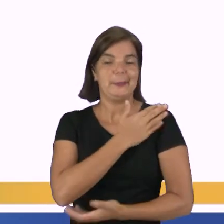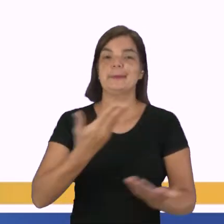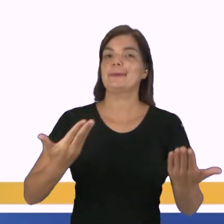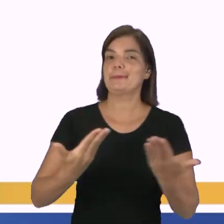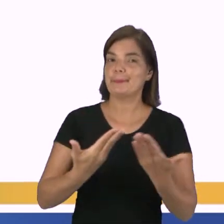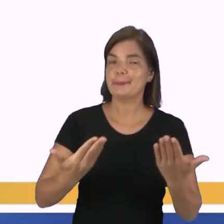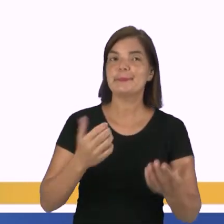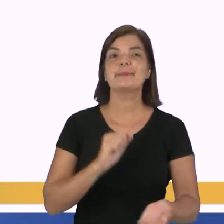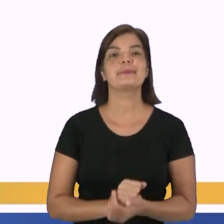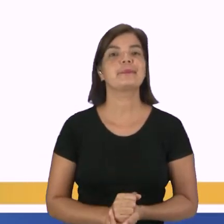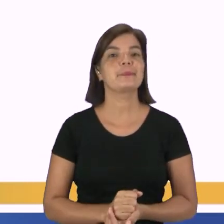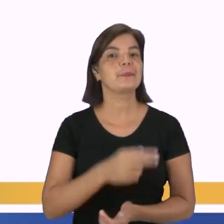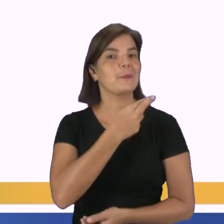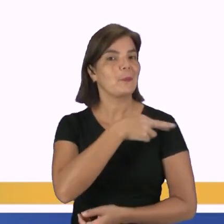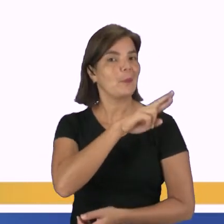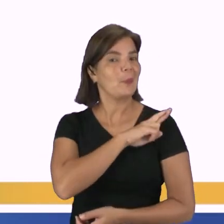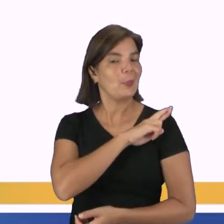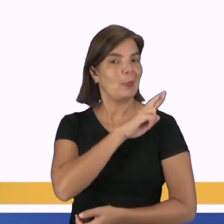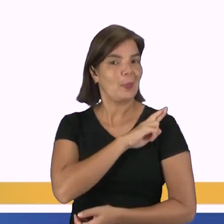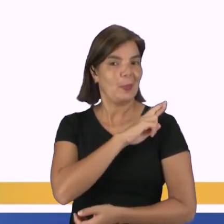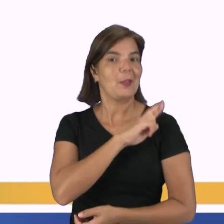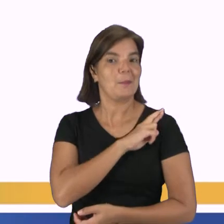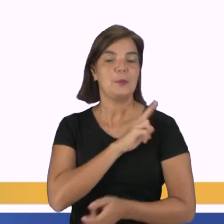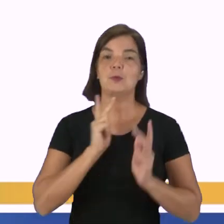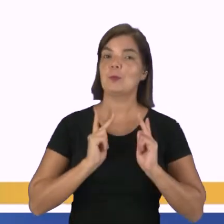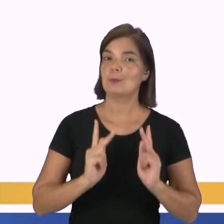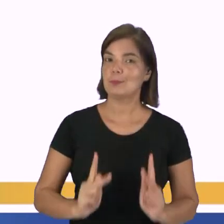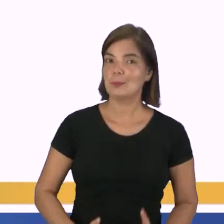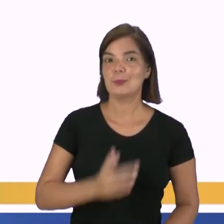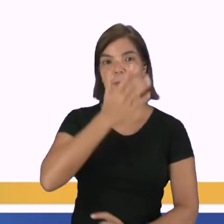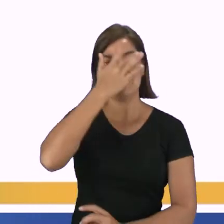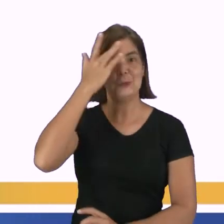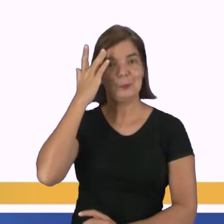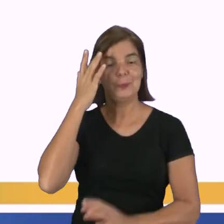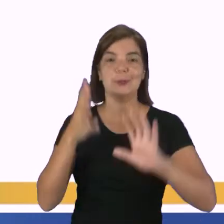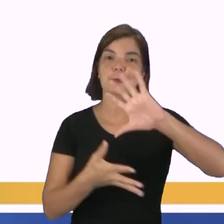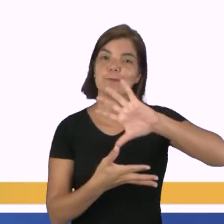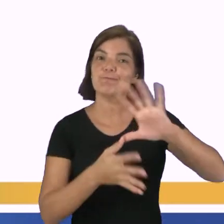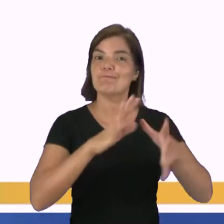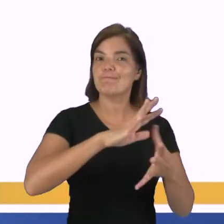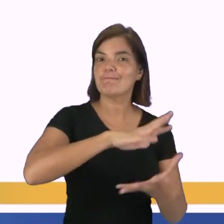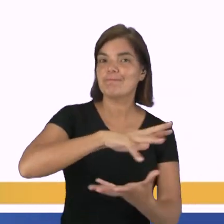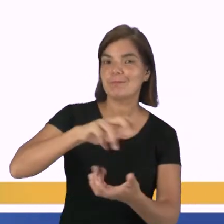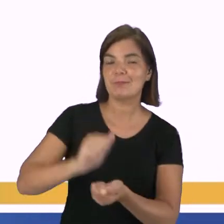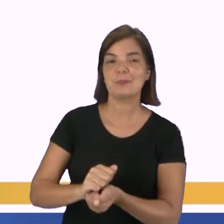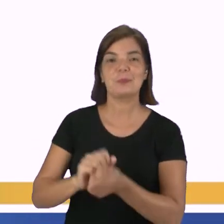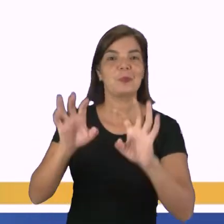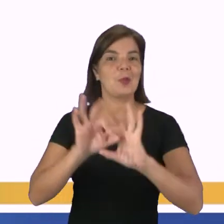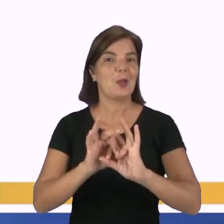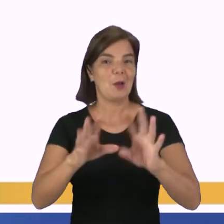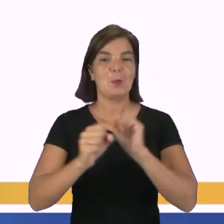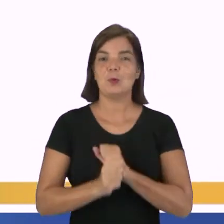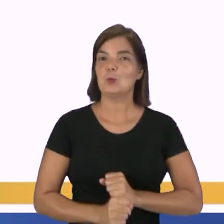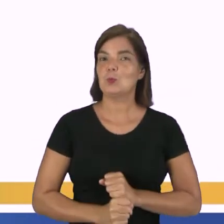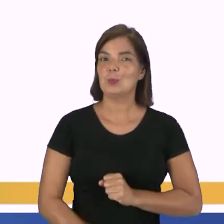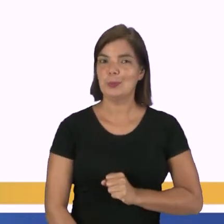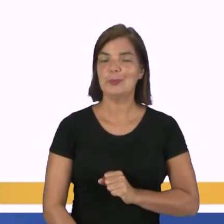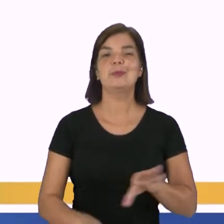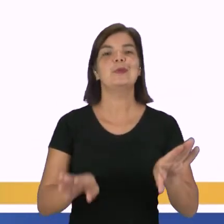atuais, a responsabilidade e o comportamento das pessoas na pandemia, a liberação do aborto,